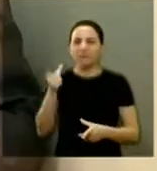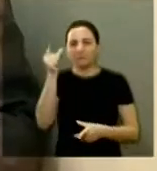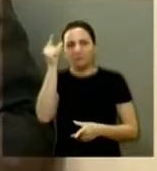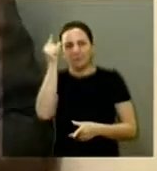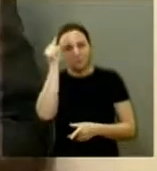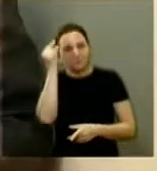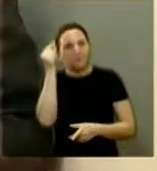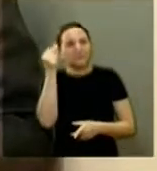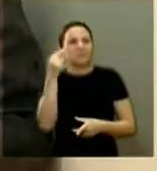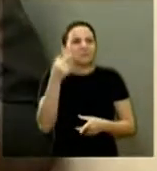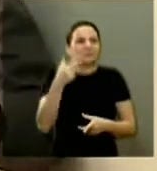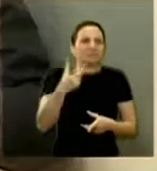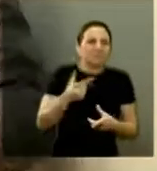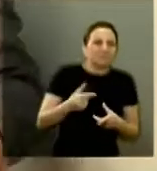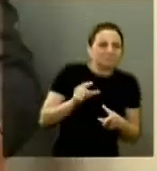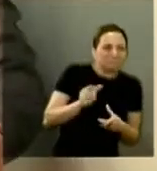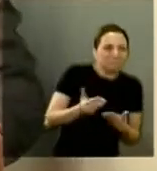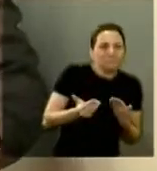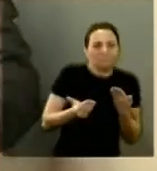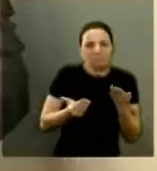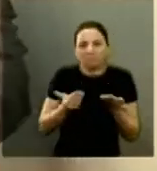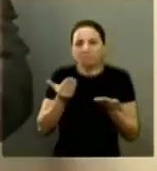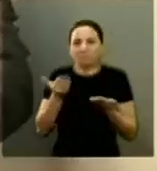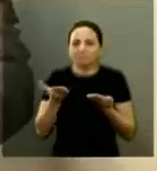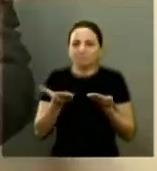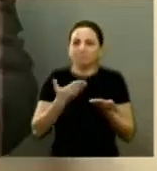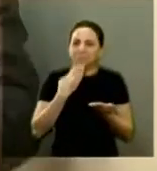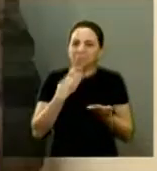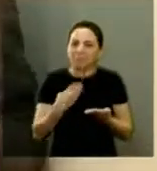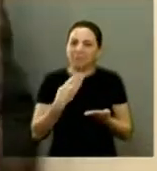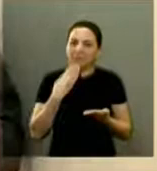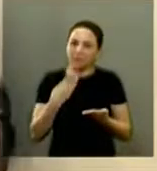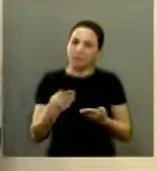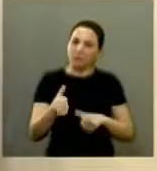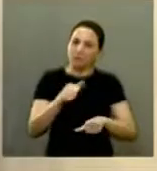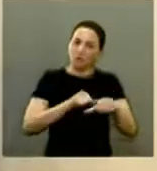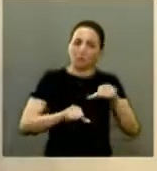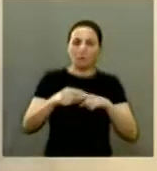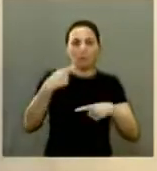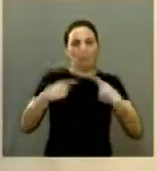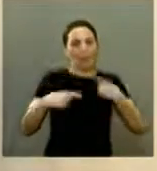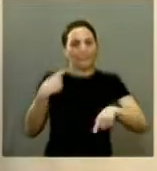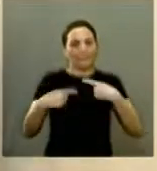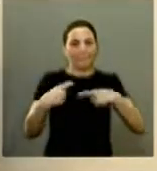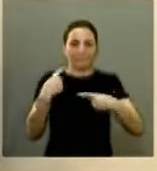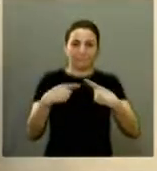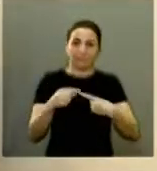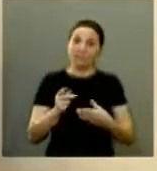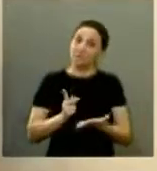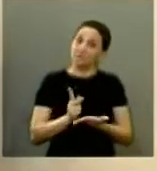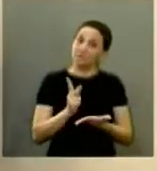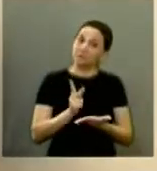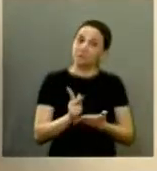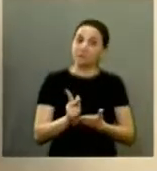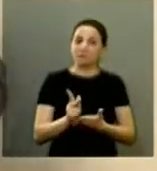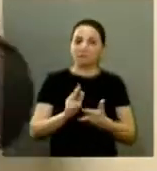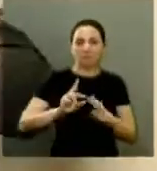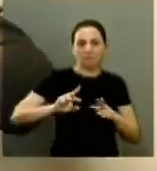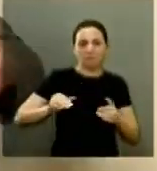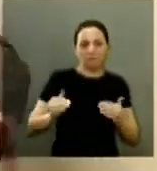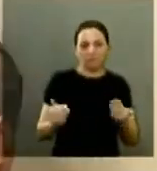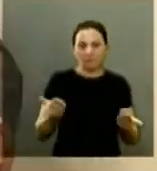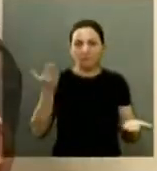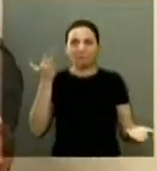coisinha infelizmente se não houver uma reforma política vai ser sempre desproporcional e